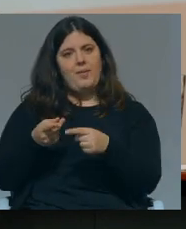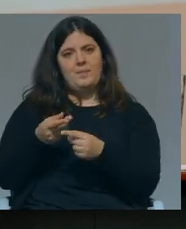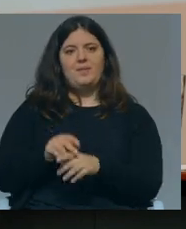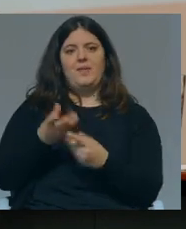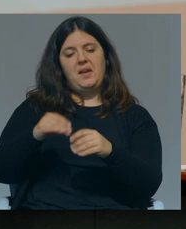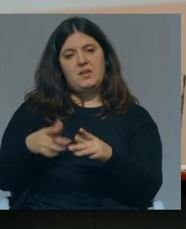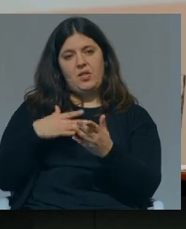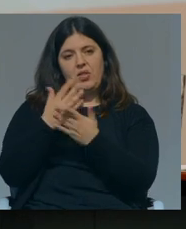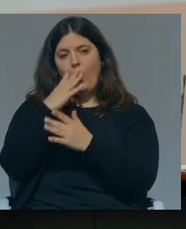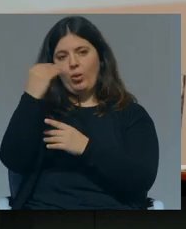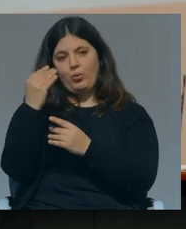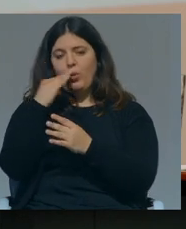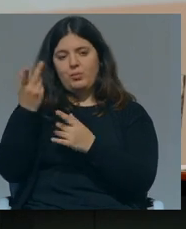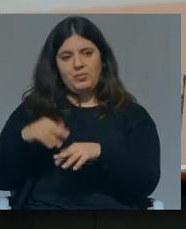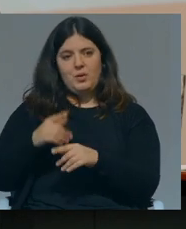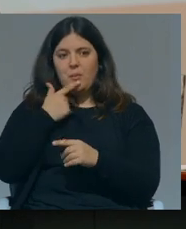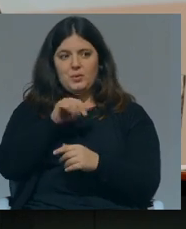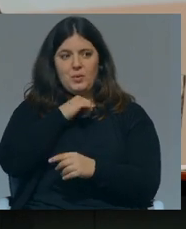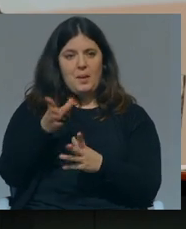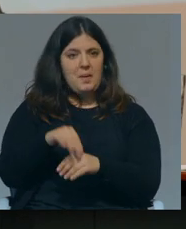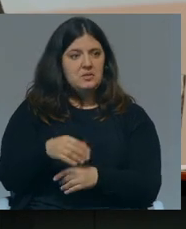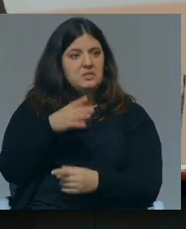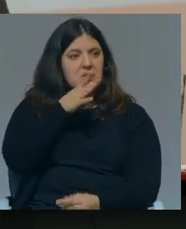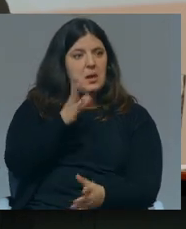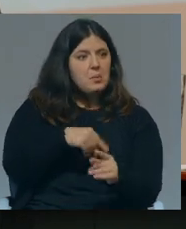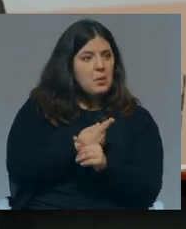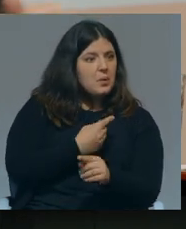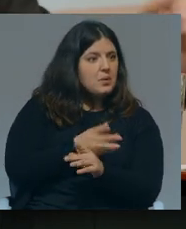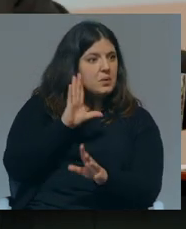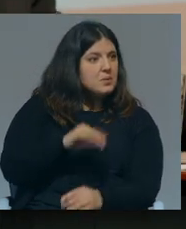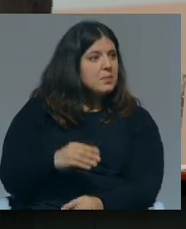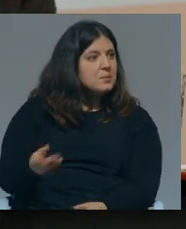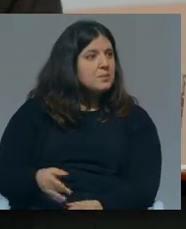bem Anabela concordo não posso concordar mais não sei se queres dizer alguma coisa